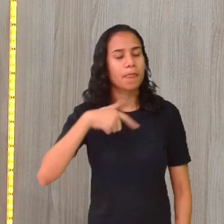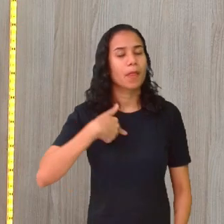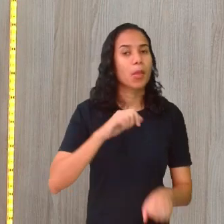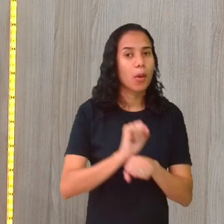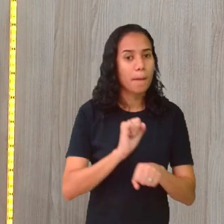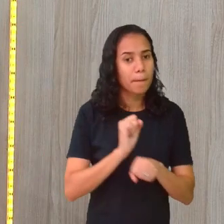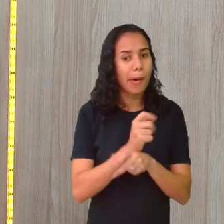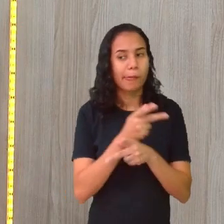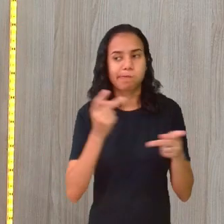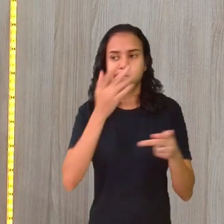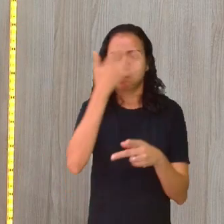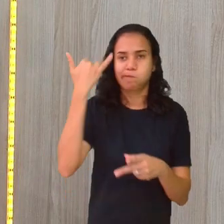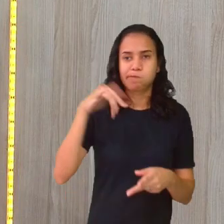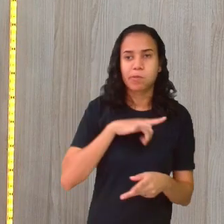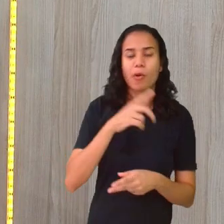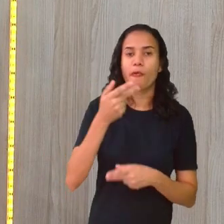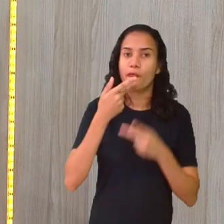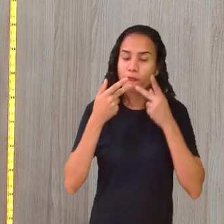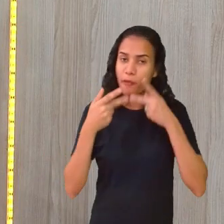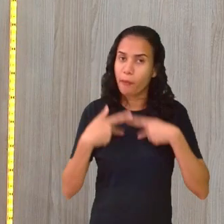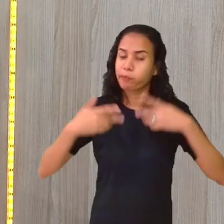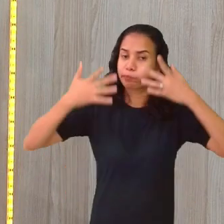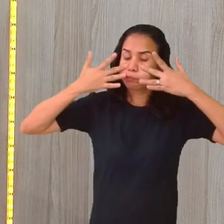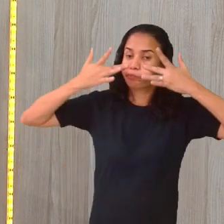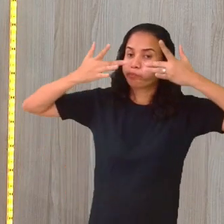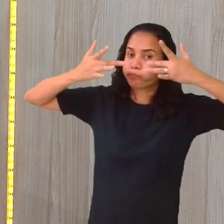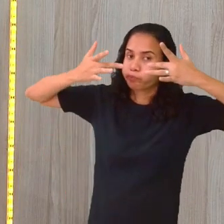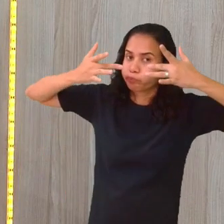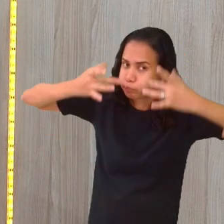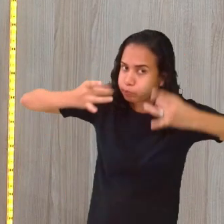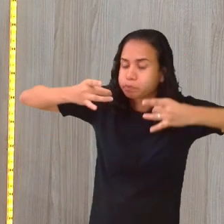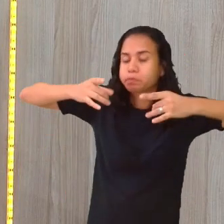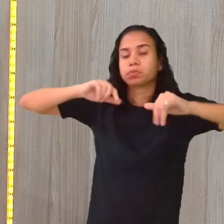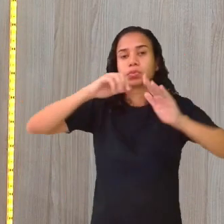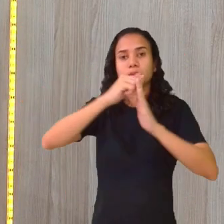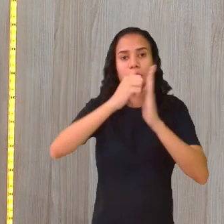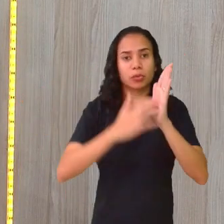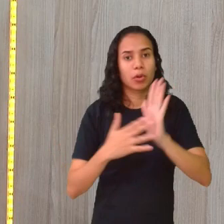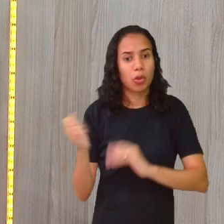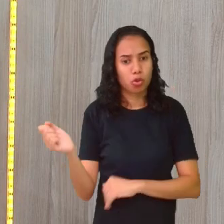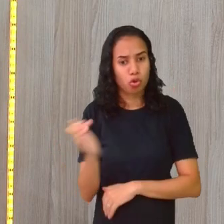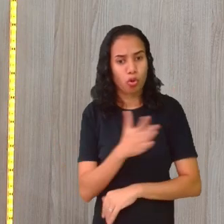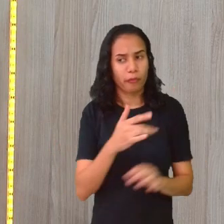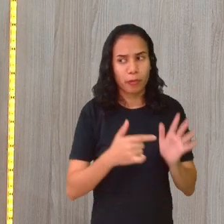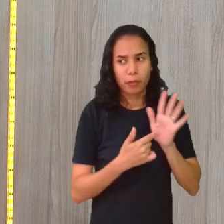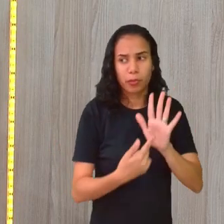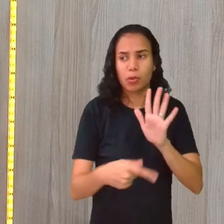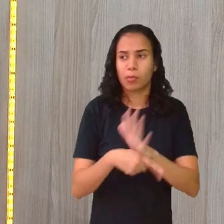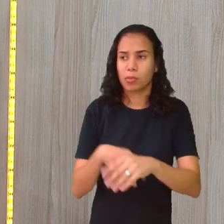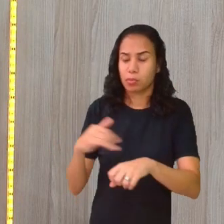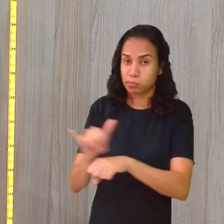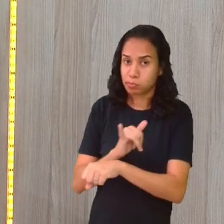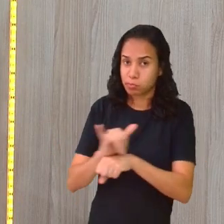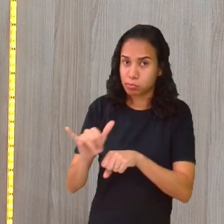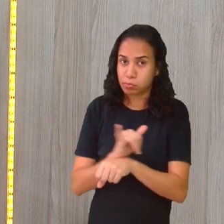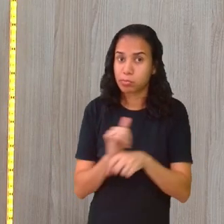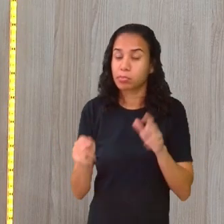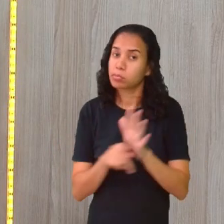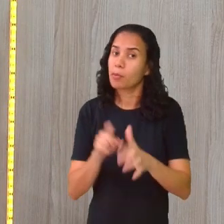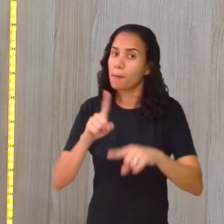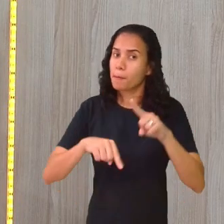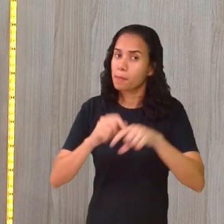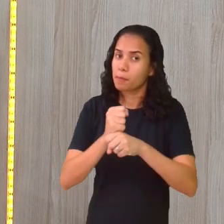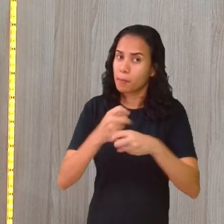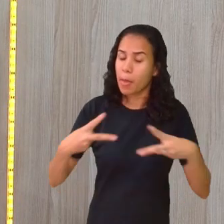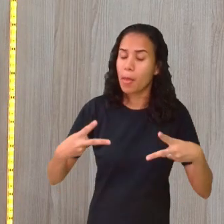aguardando. O pessoal está prestando bastante atenção nesse trabalho novo, né? Essa apresentação aí dessa ferramenta. Esse material